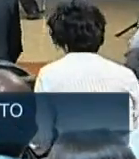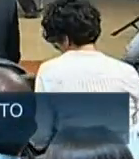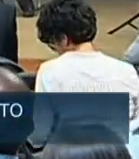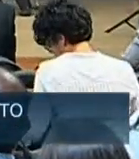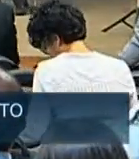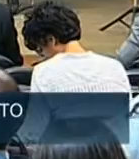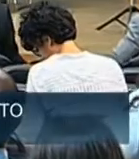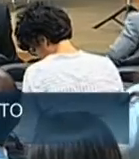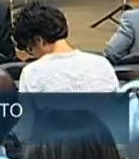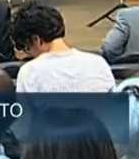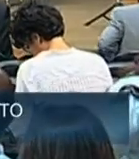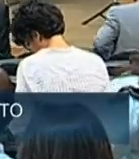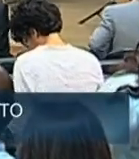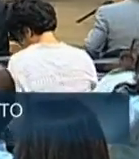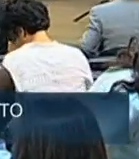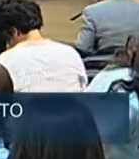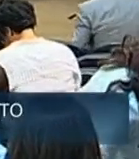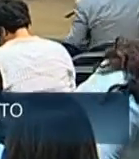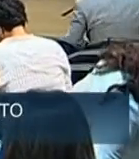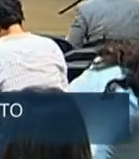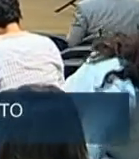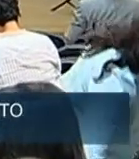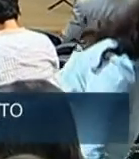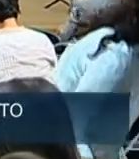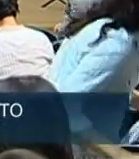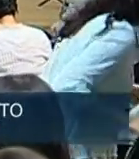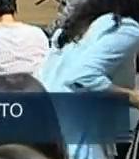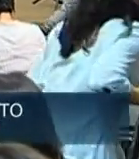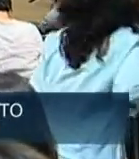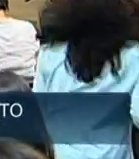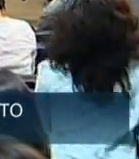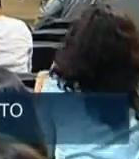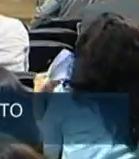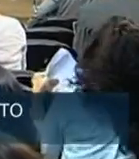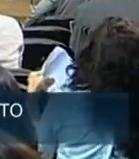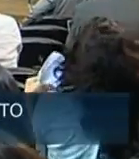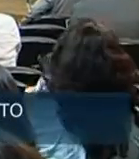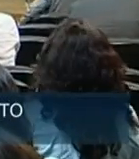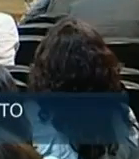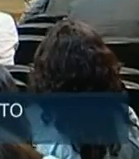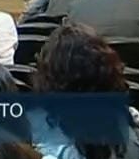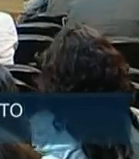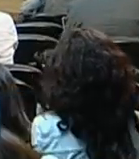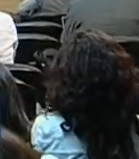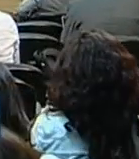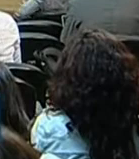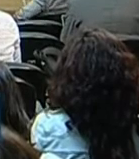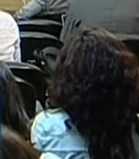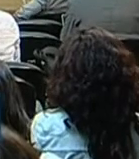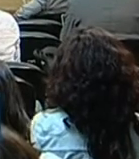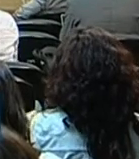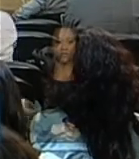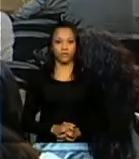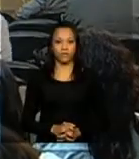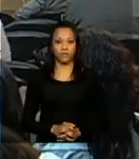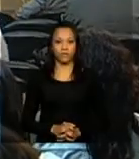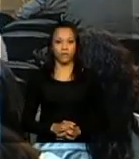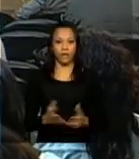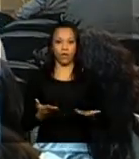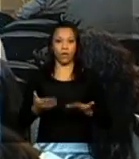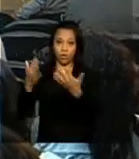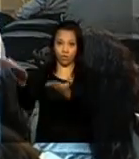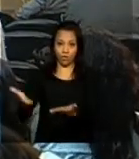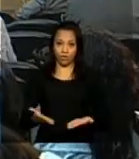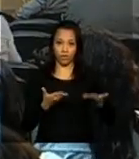convidamos agora a ministra de estado chefe da secretaria de políticas de promoção da igualdade racial da presidência da